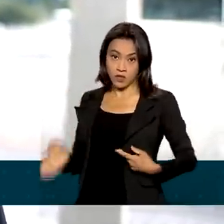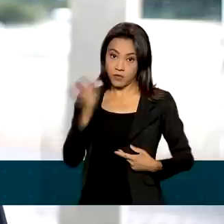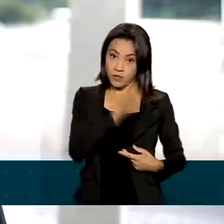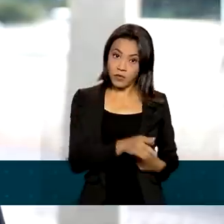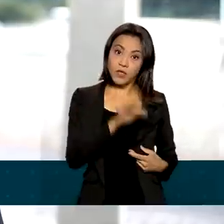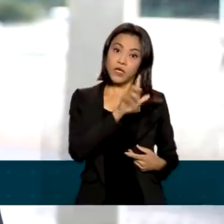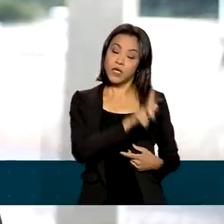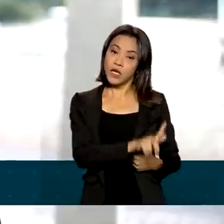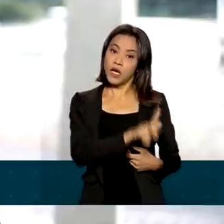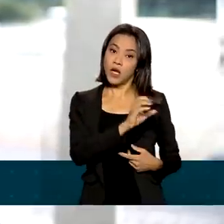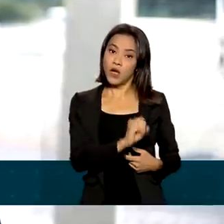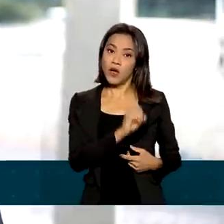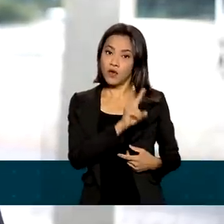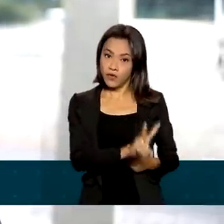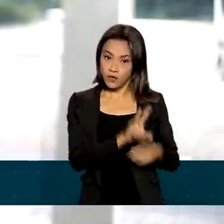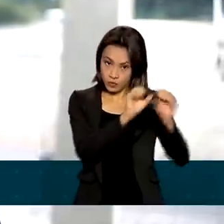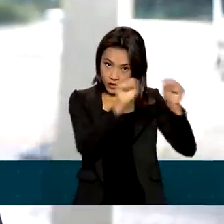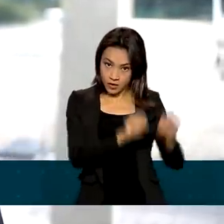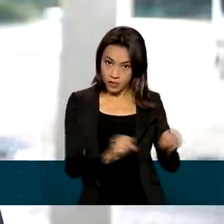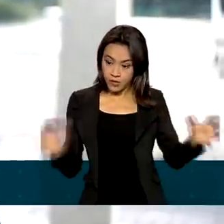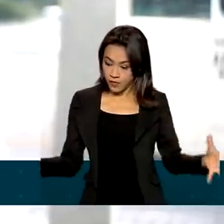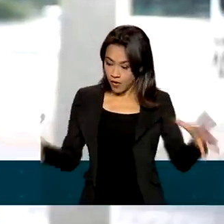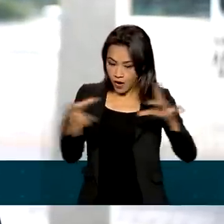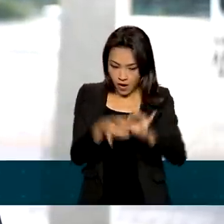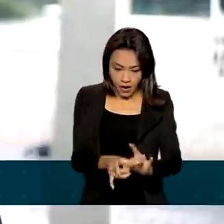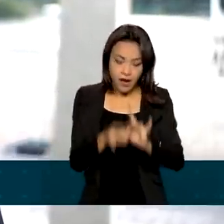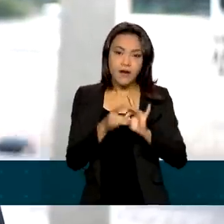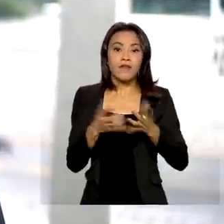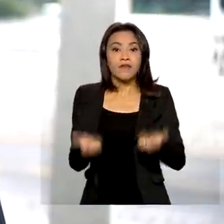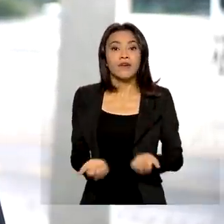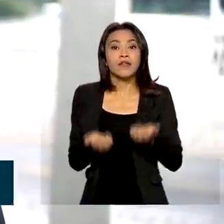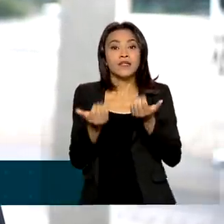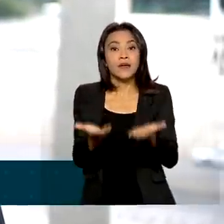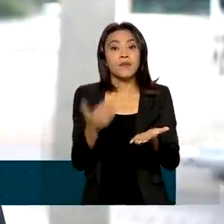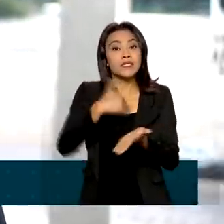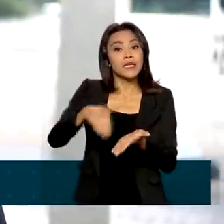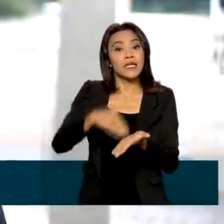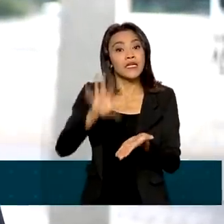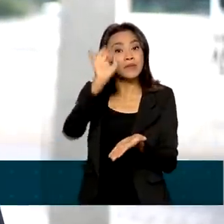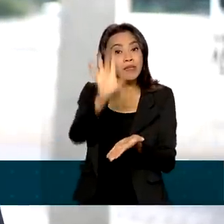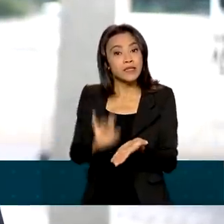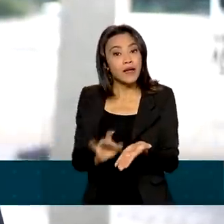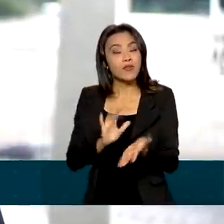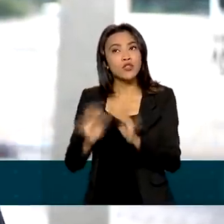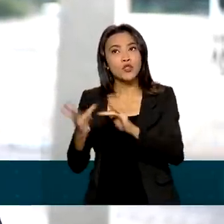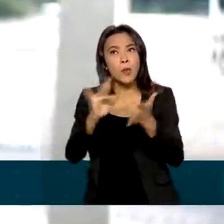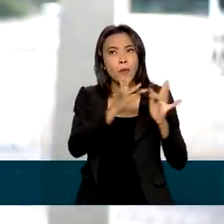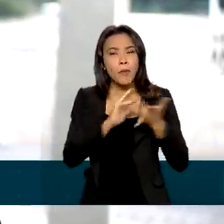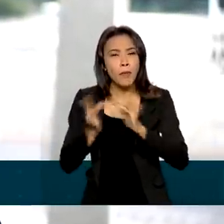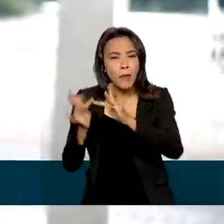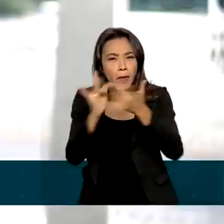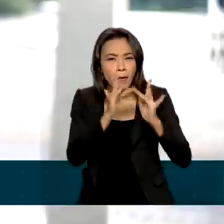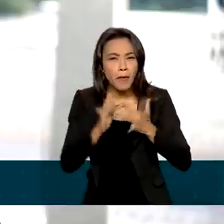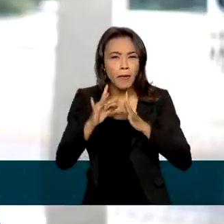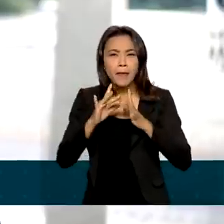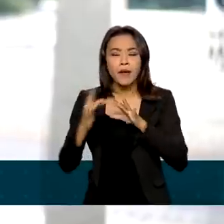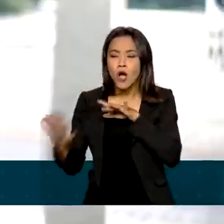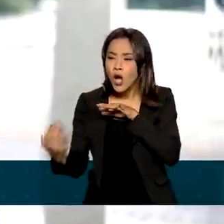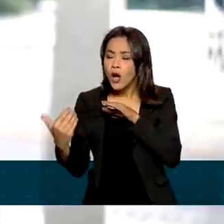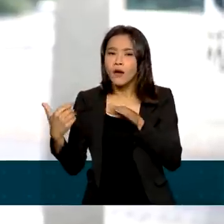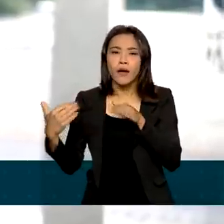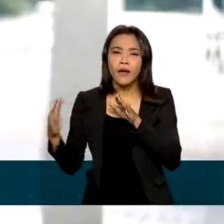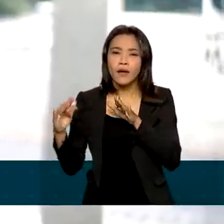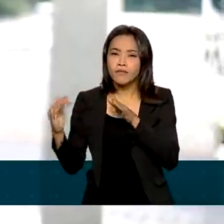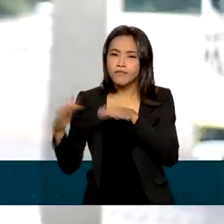marco, pois oportunizará a Secretaria Especial de Articulação Social tratar com todas as organizações da